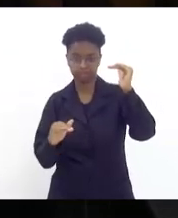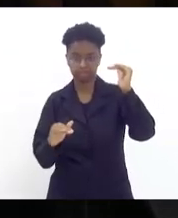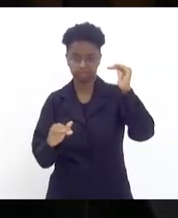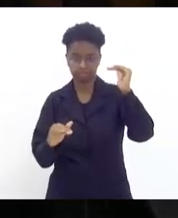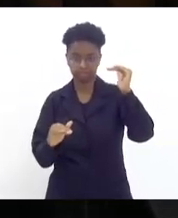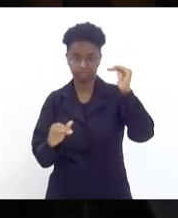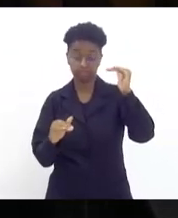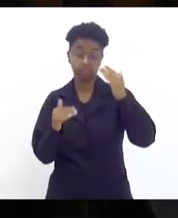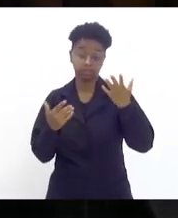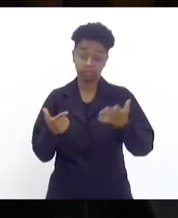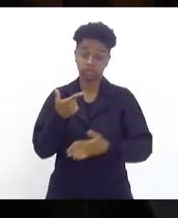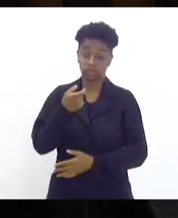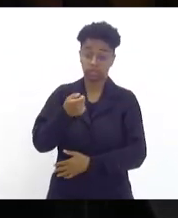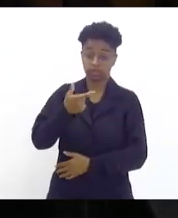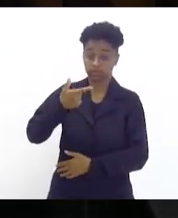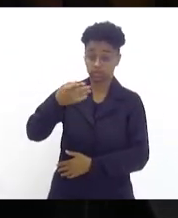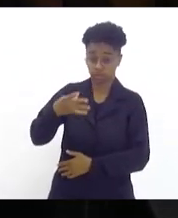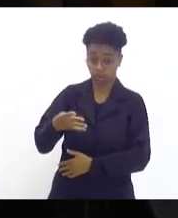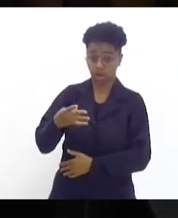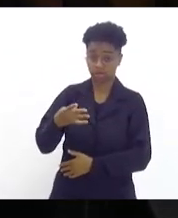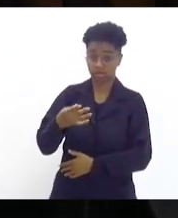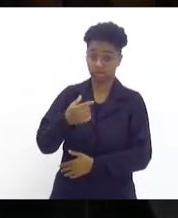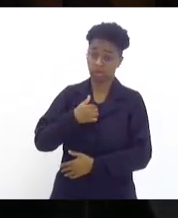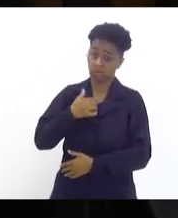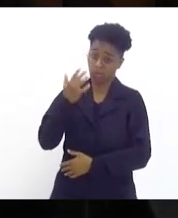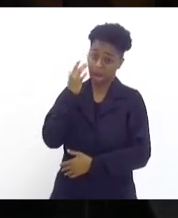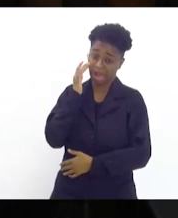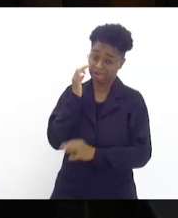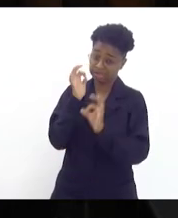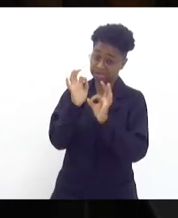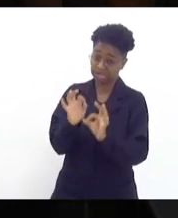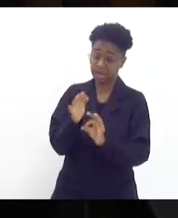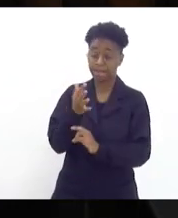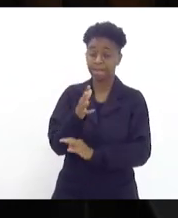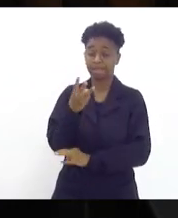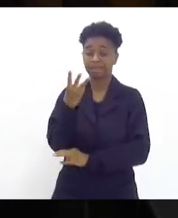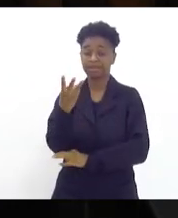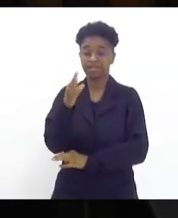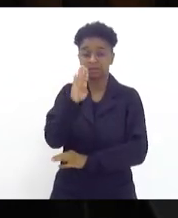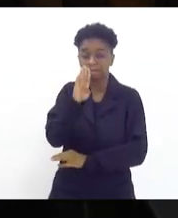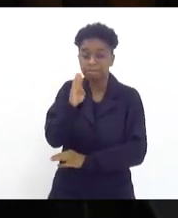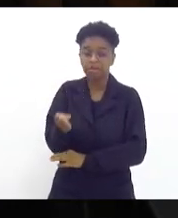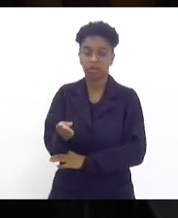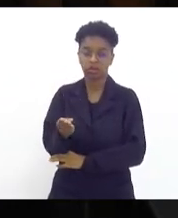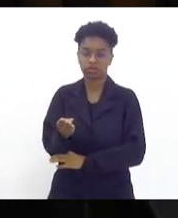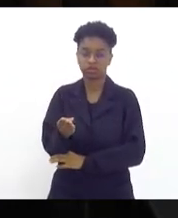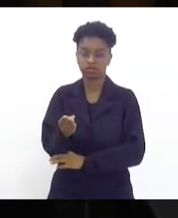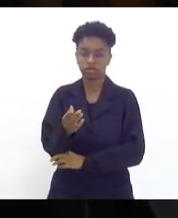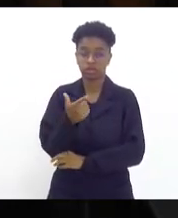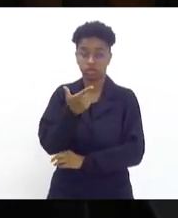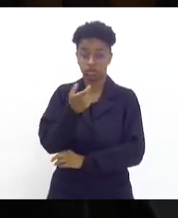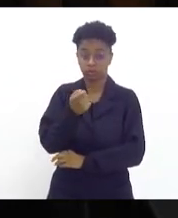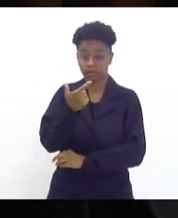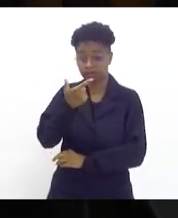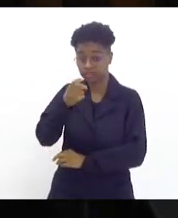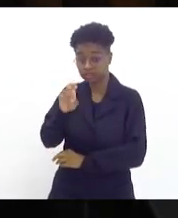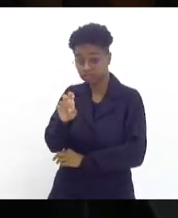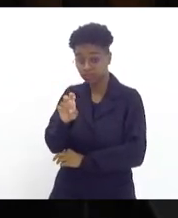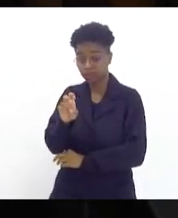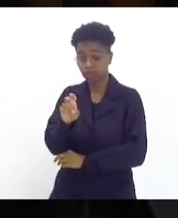Em 2024, salvo de memória, algo como 3 bilhões, em 2025